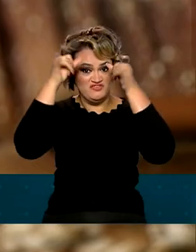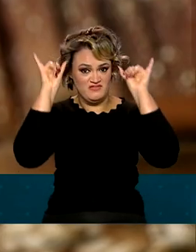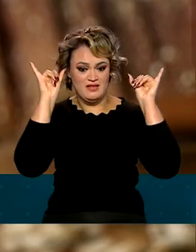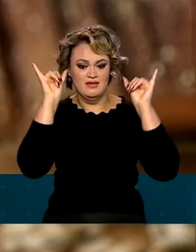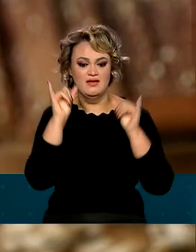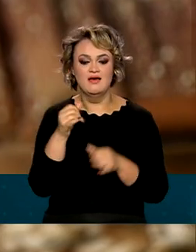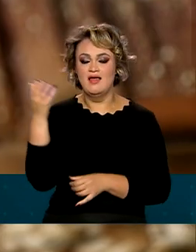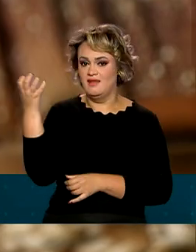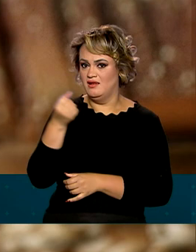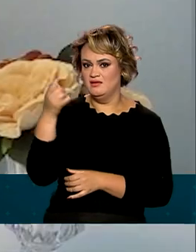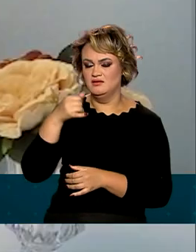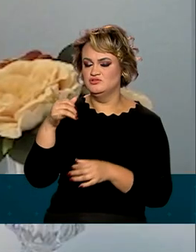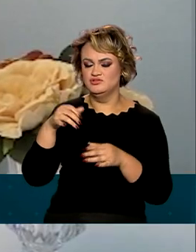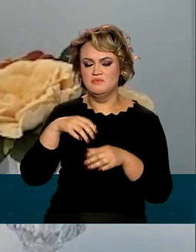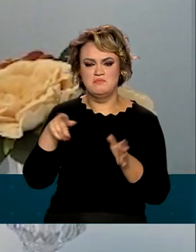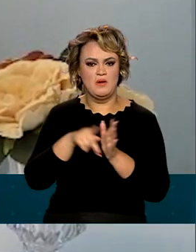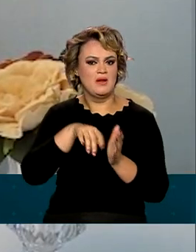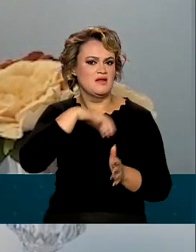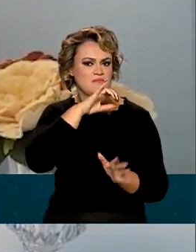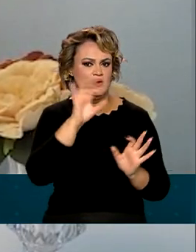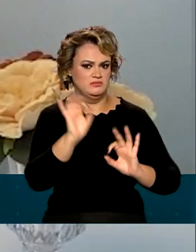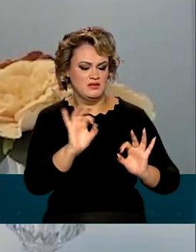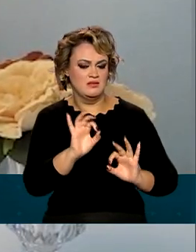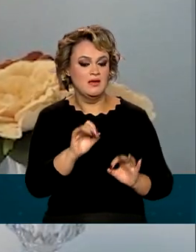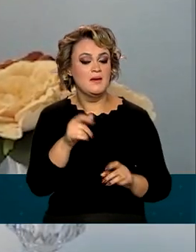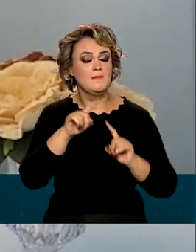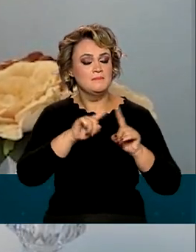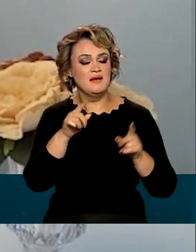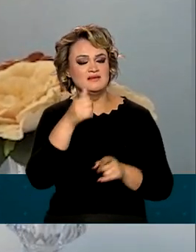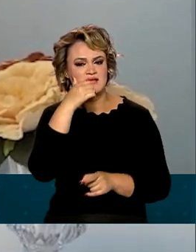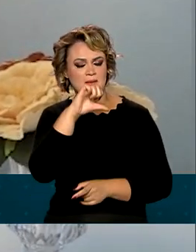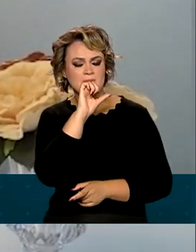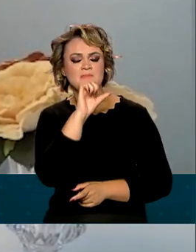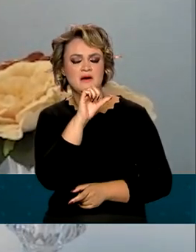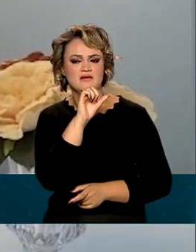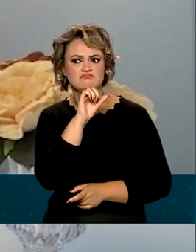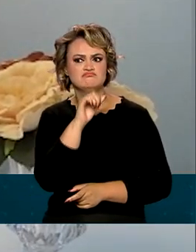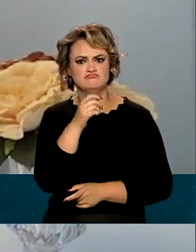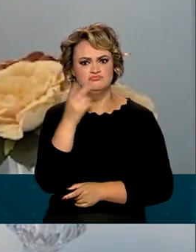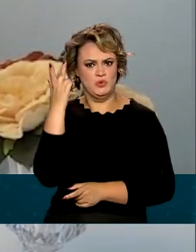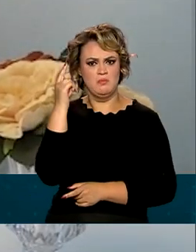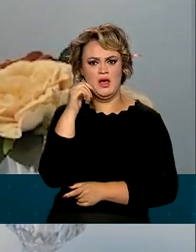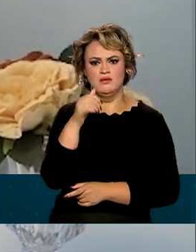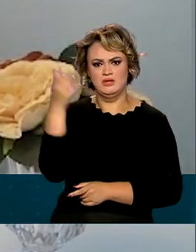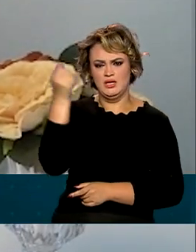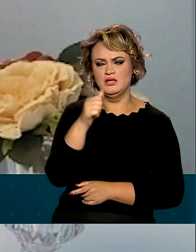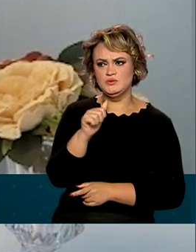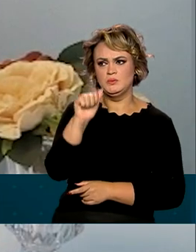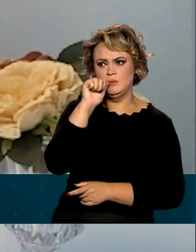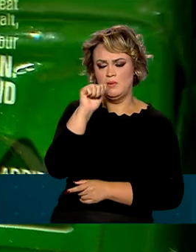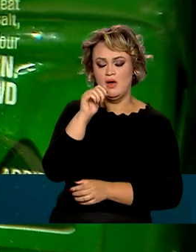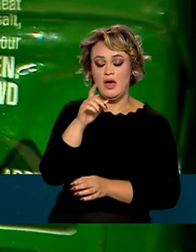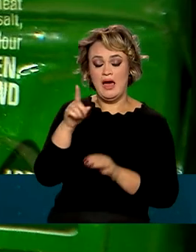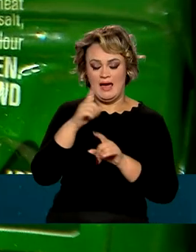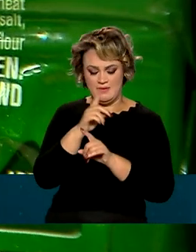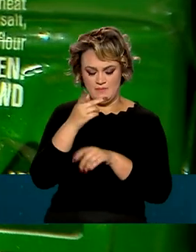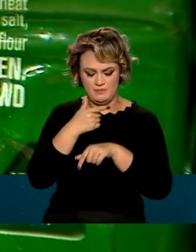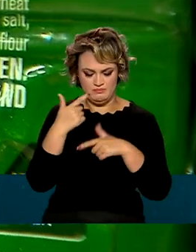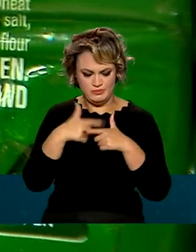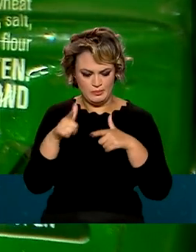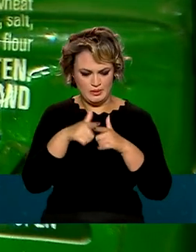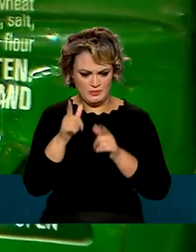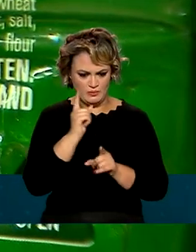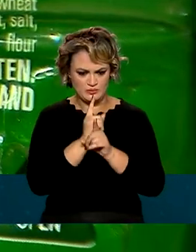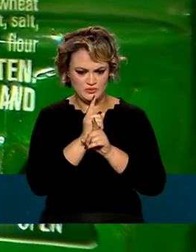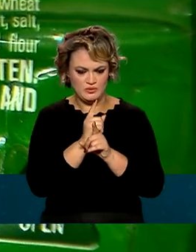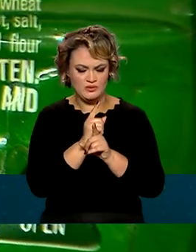consumia o leite animal, mas a mãe que amamentava, sim. Depois que o problema foi descoberto, a rotina